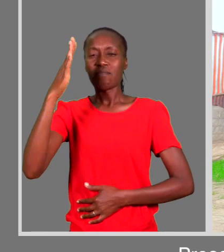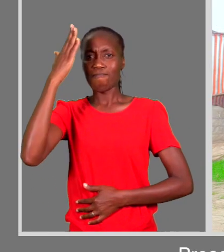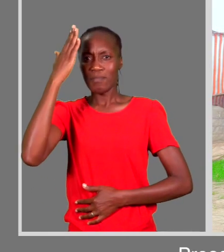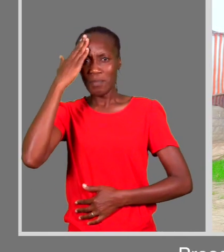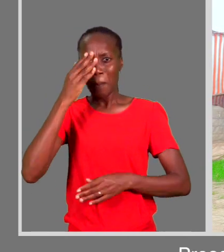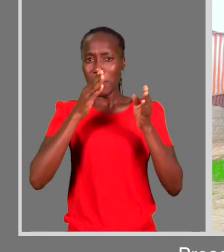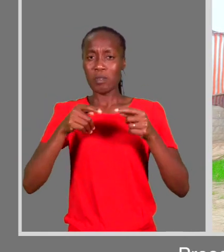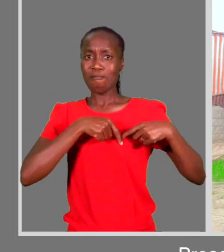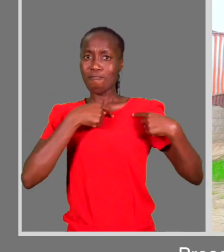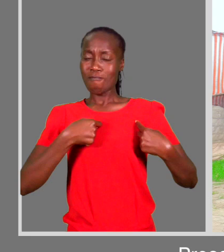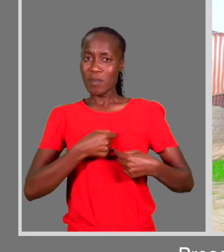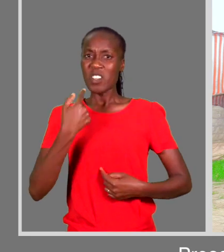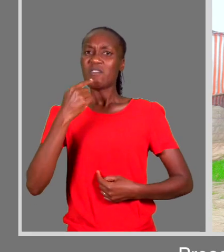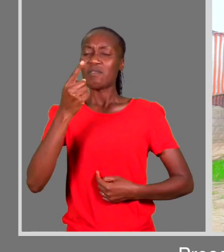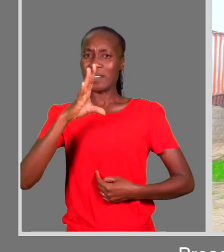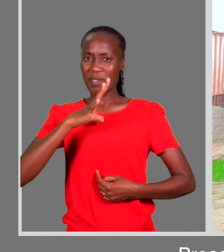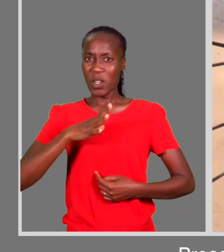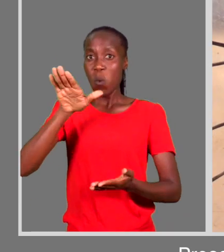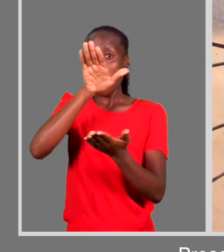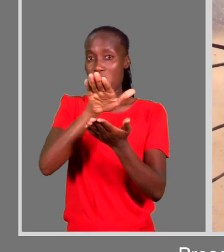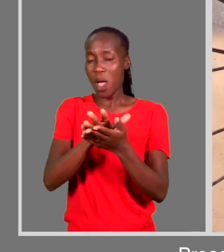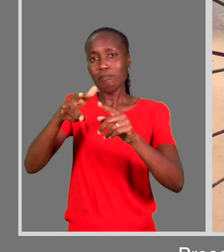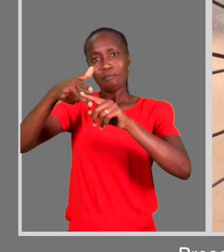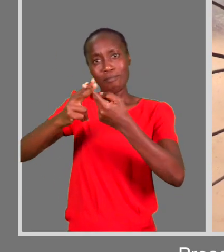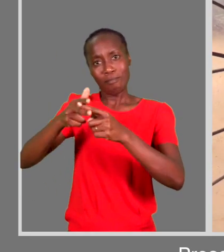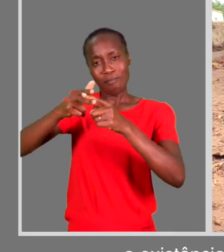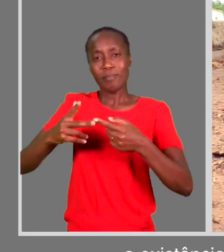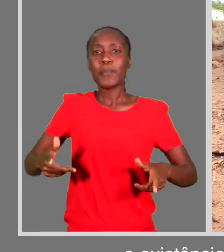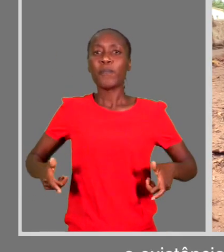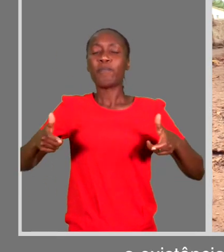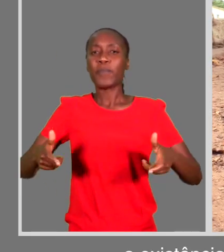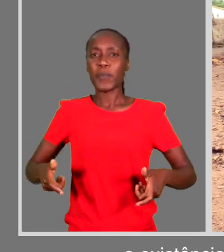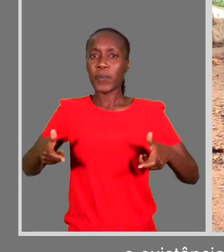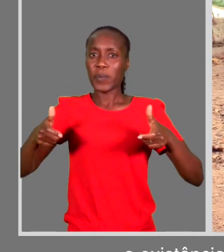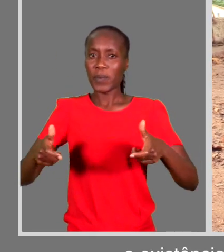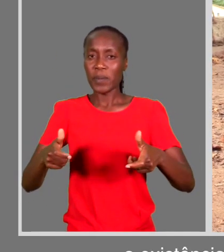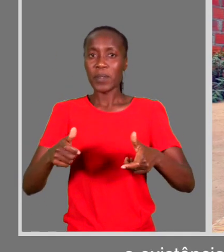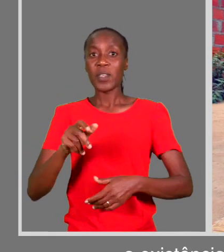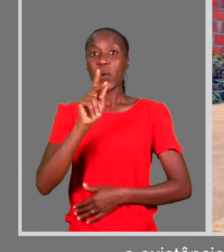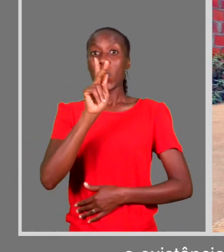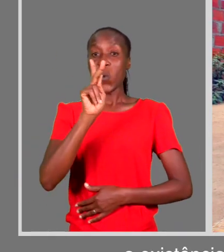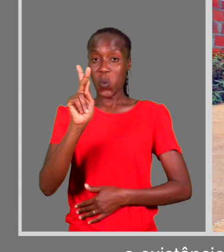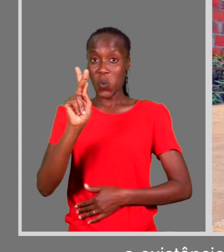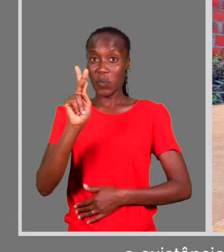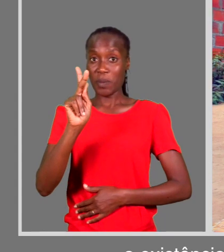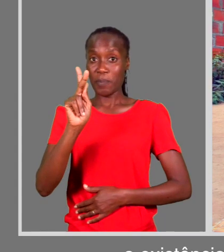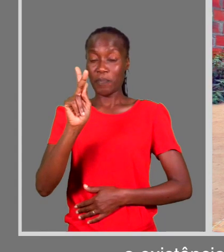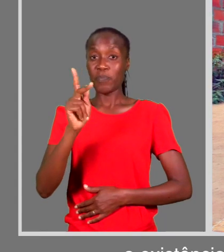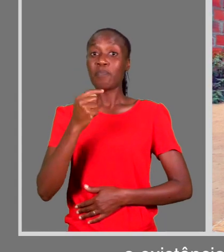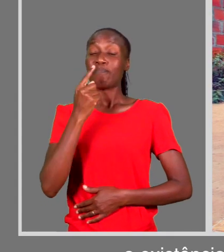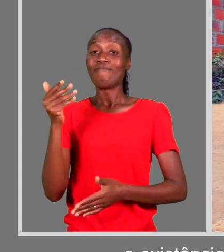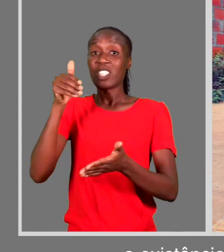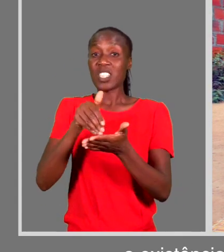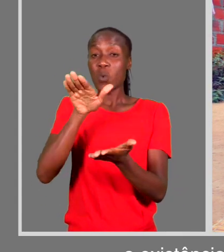Preocupada com a sua situação, Laura soube de pessoas de Boa Fé da existência de uma oficina de reparação de